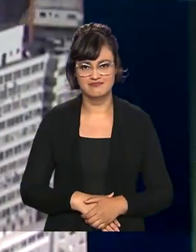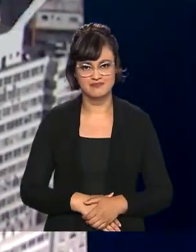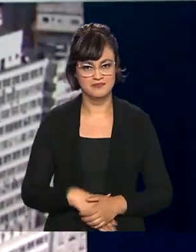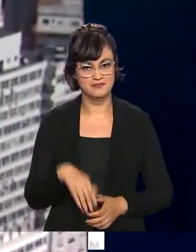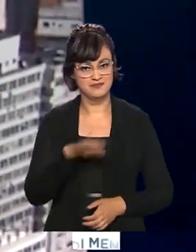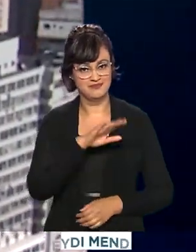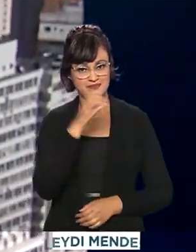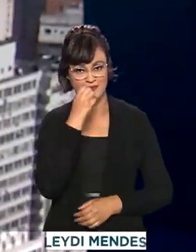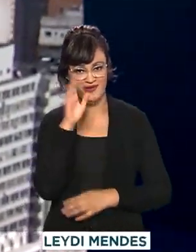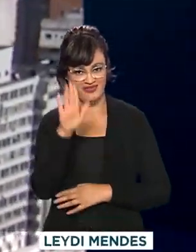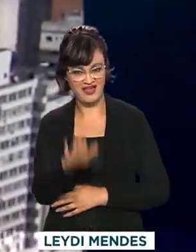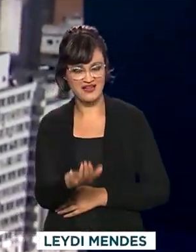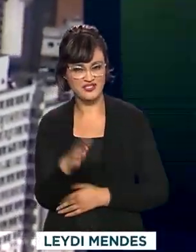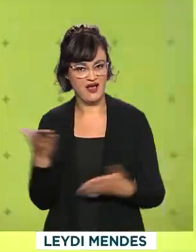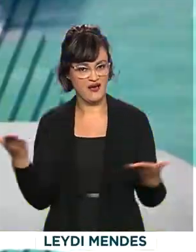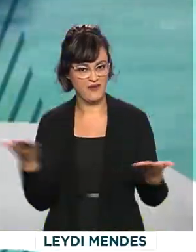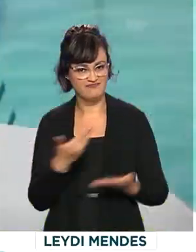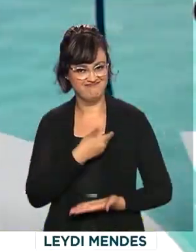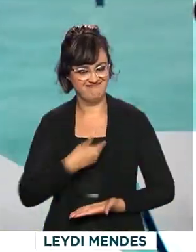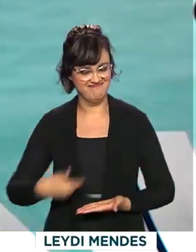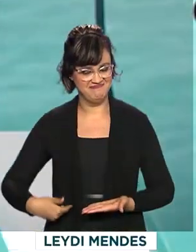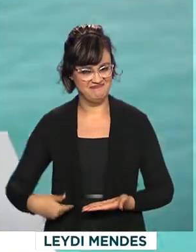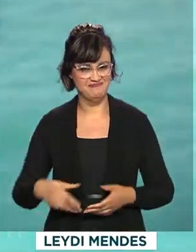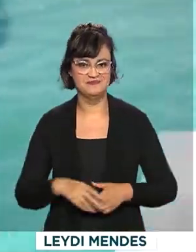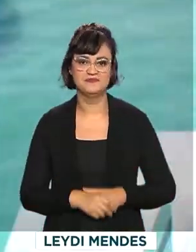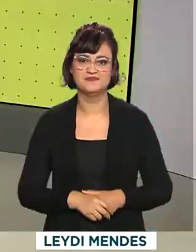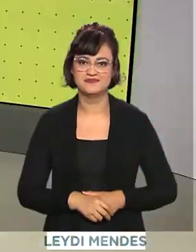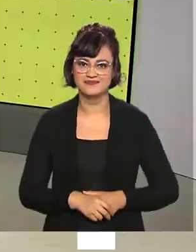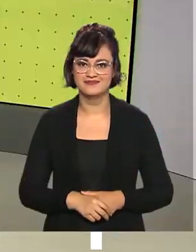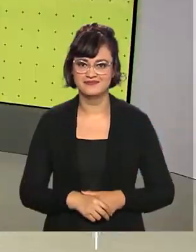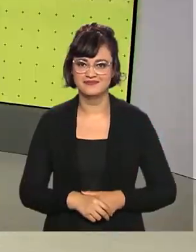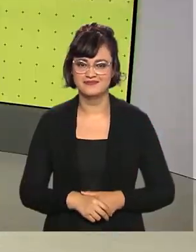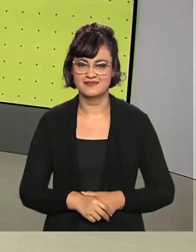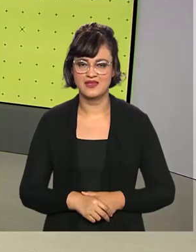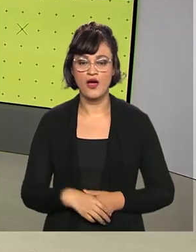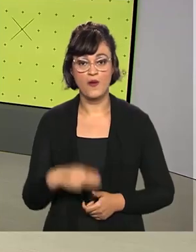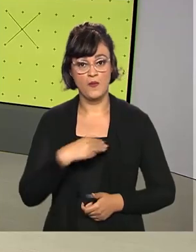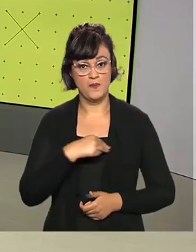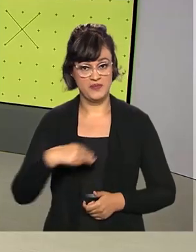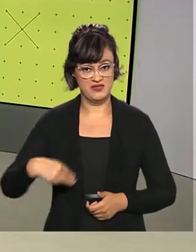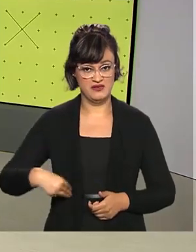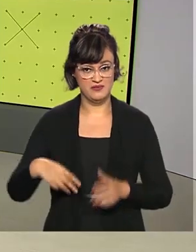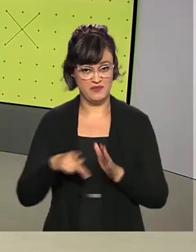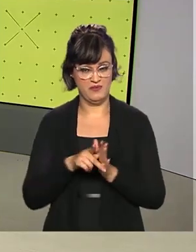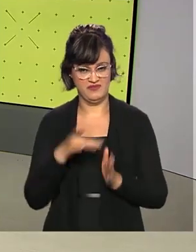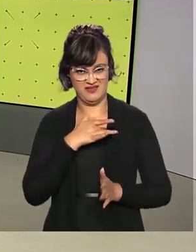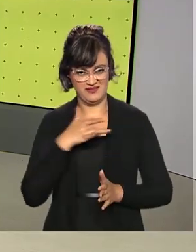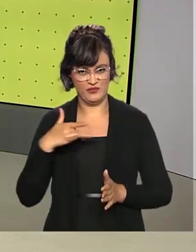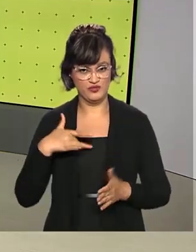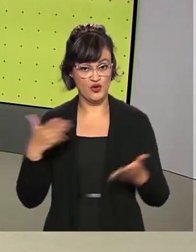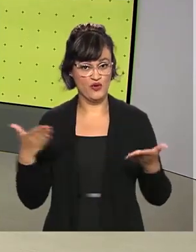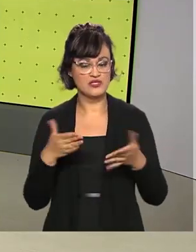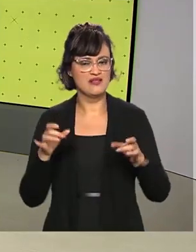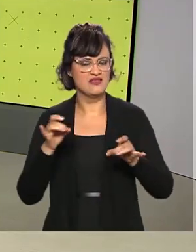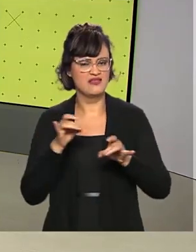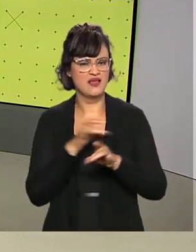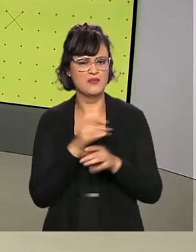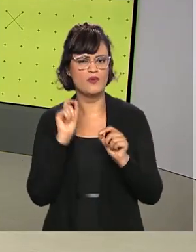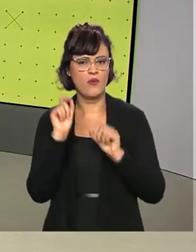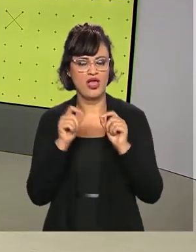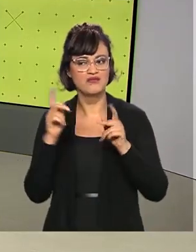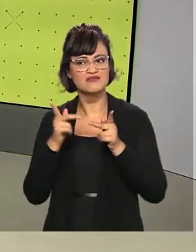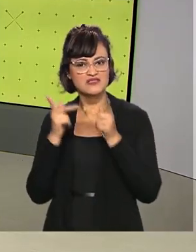Boa tarde, já estamos de volta com o Governo Agora. O ministro interino da saúde encerrou hoje uma série de